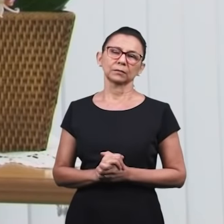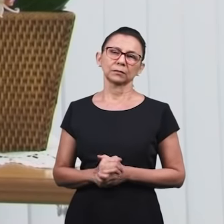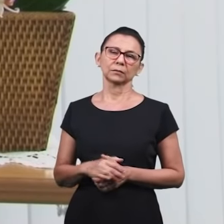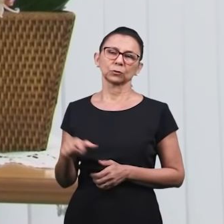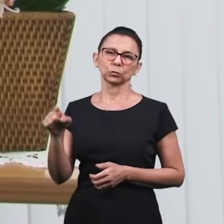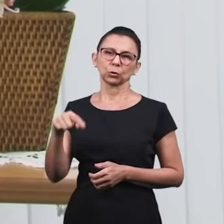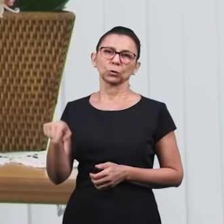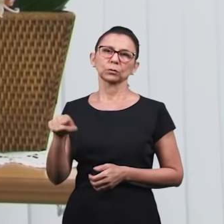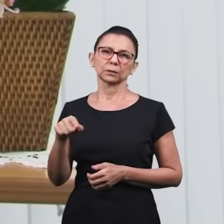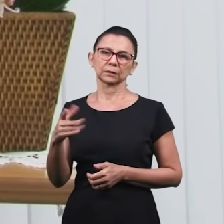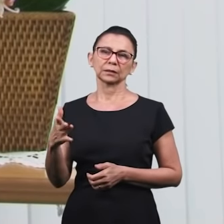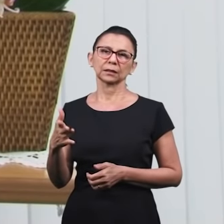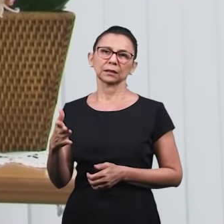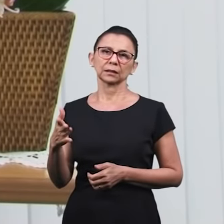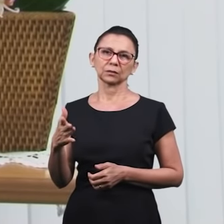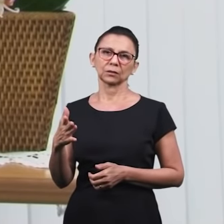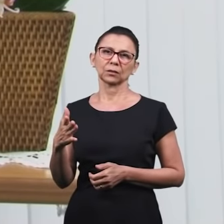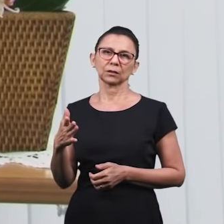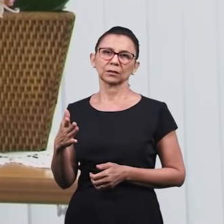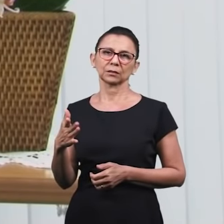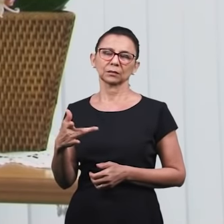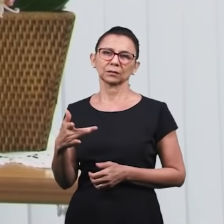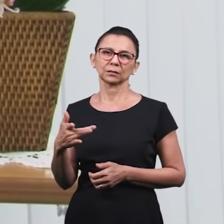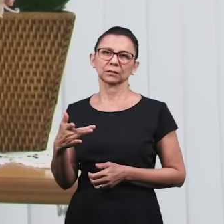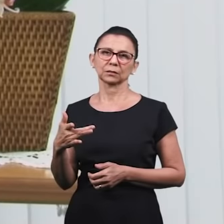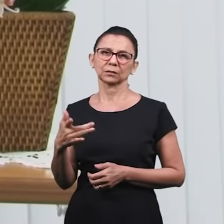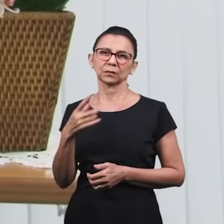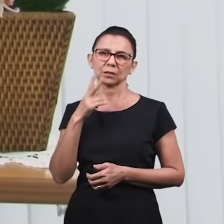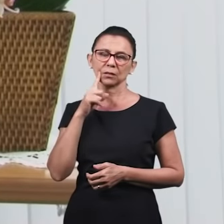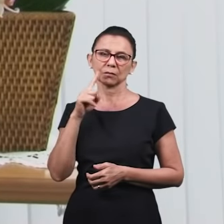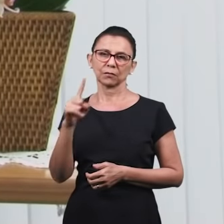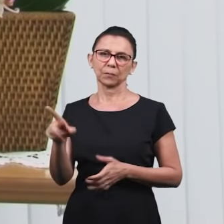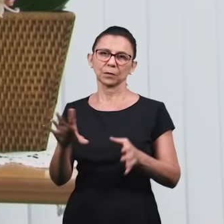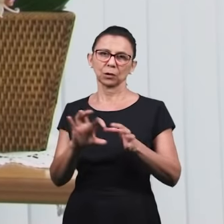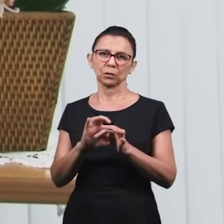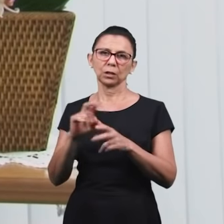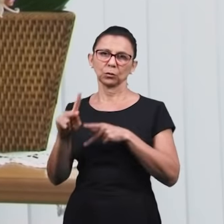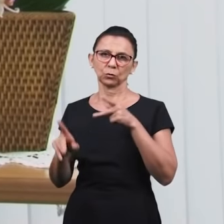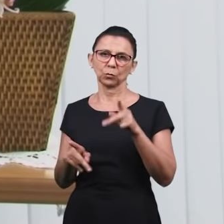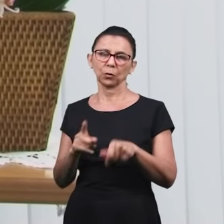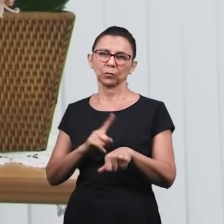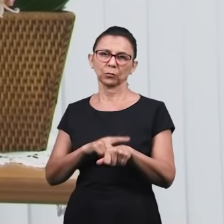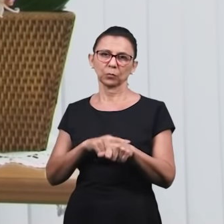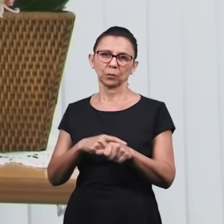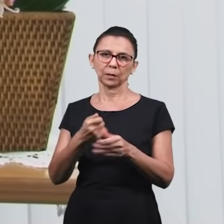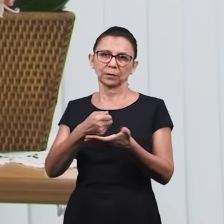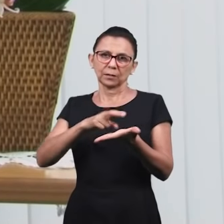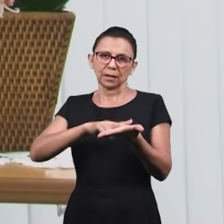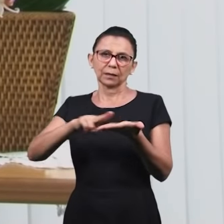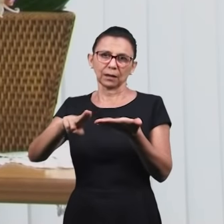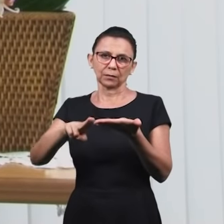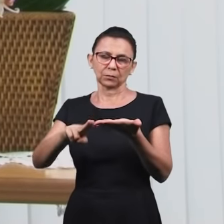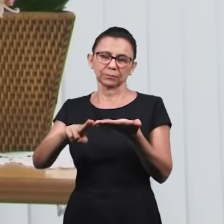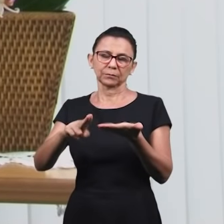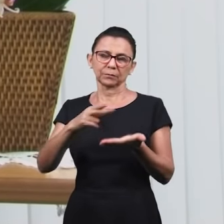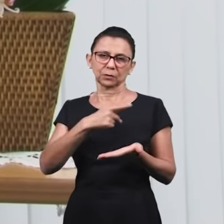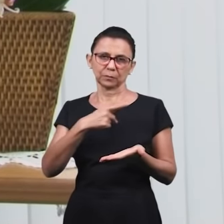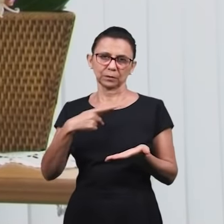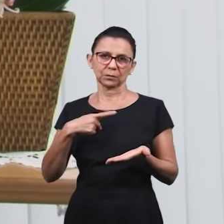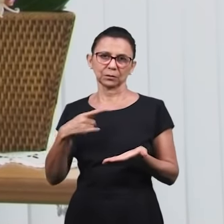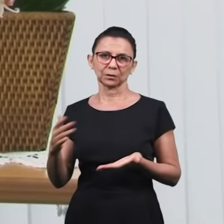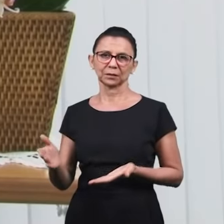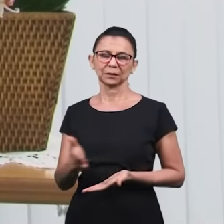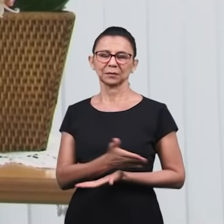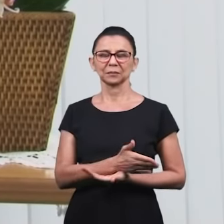mas todos nós somos edificados porque nos mostra a unidade do corpo de Cristo. Convidamos a todos agora a estarem de pé. Vamos orar,